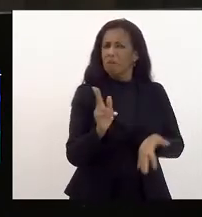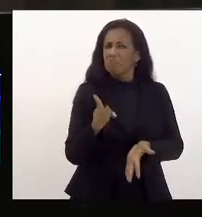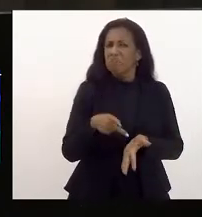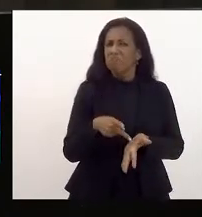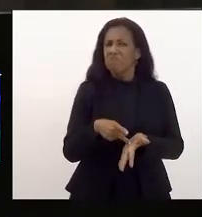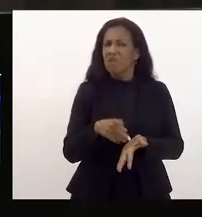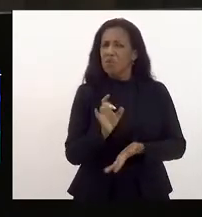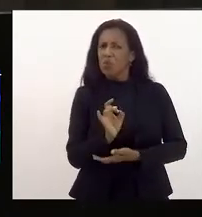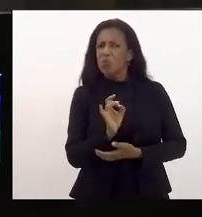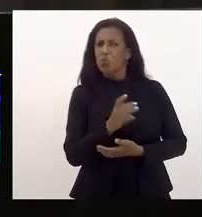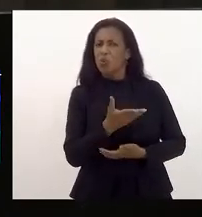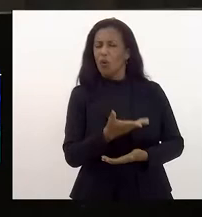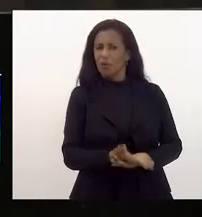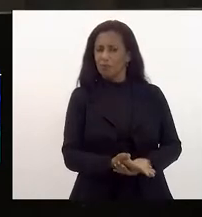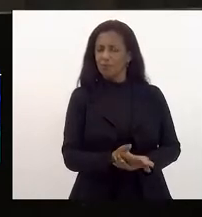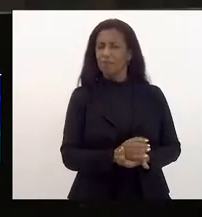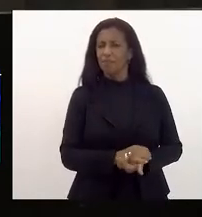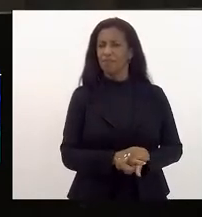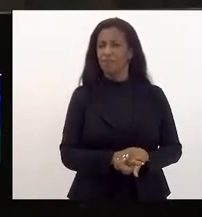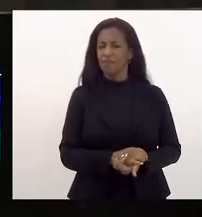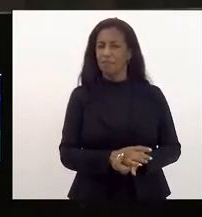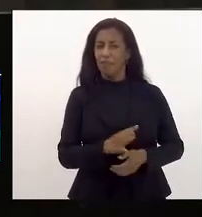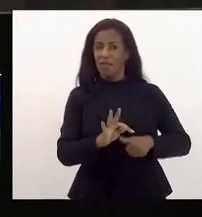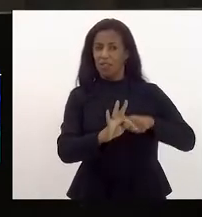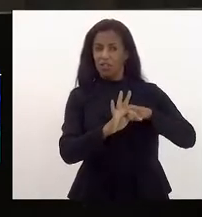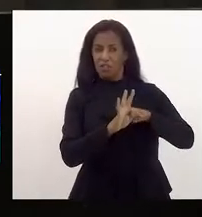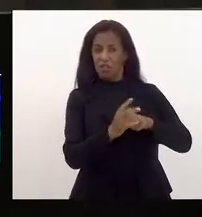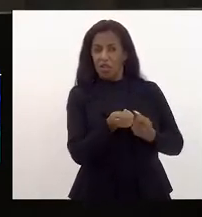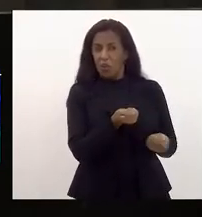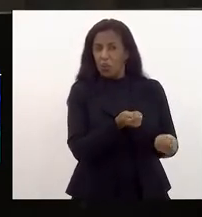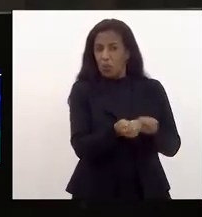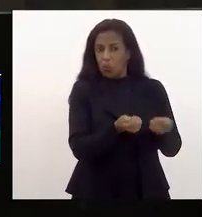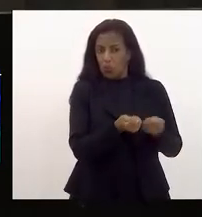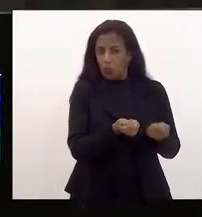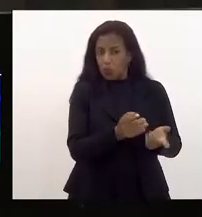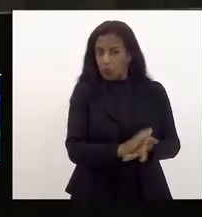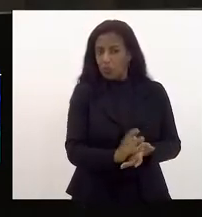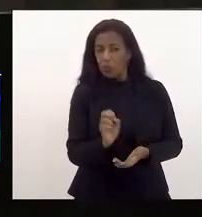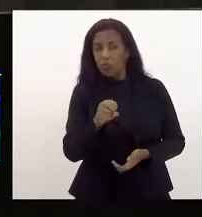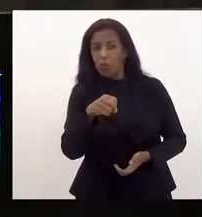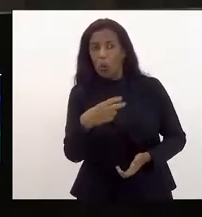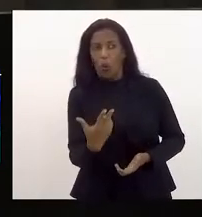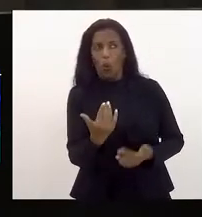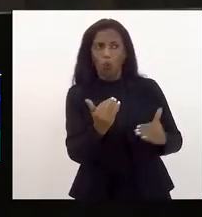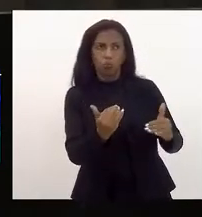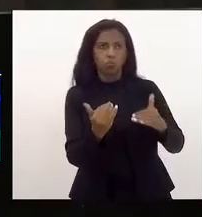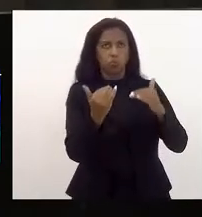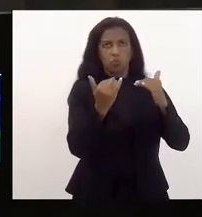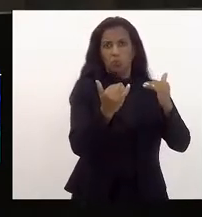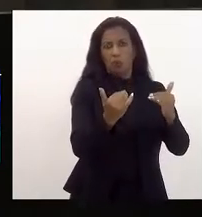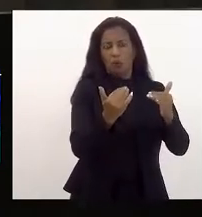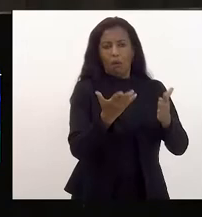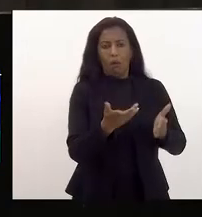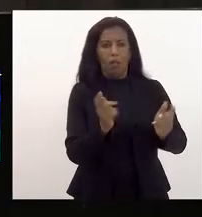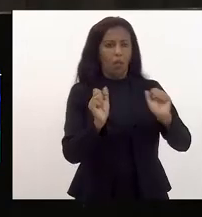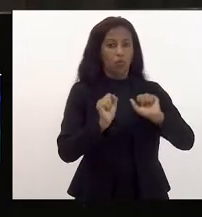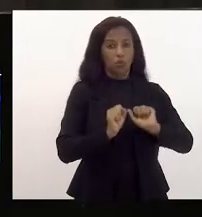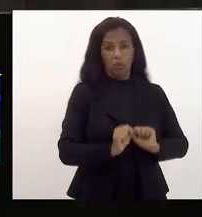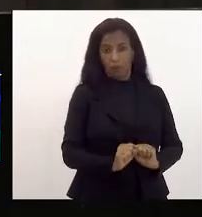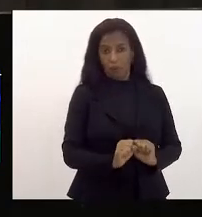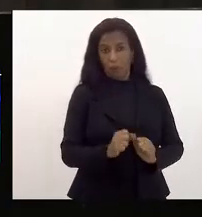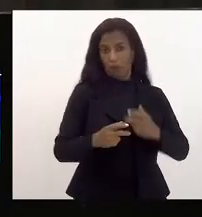que só aqueles técnicos economistas ou renomados legisladores são os que podem